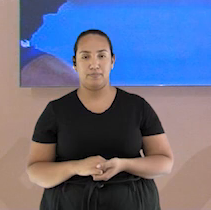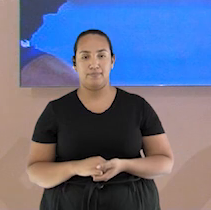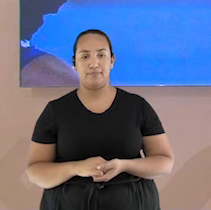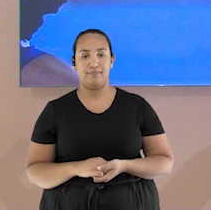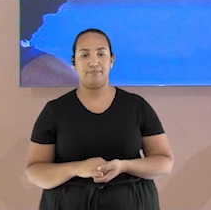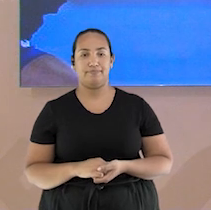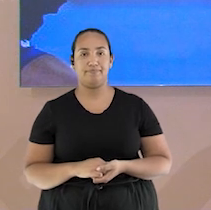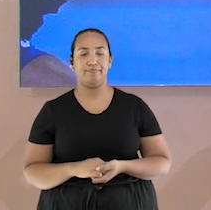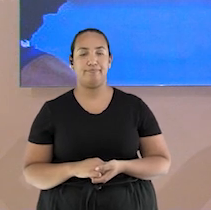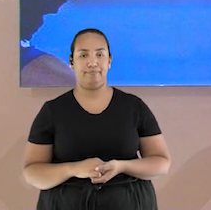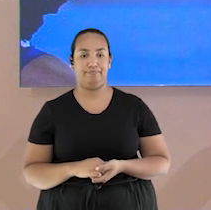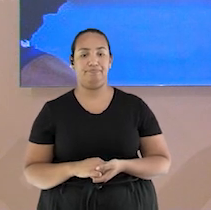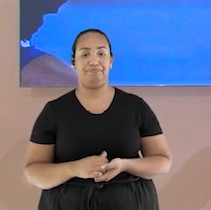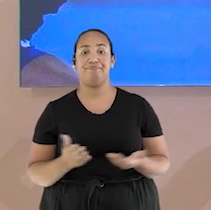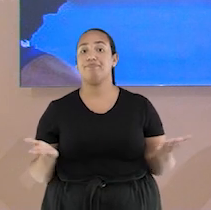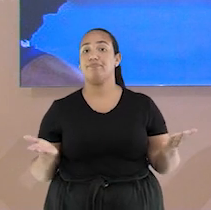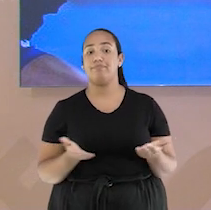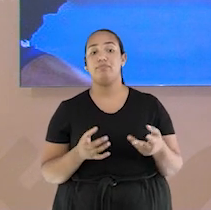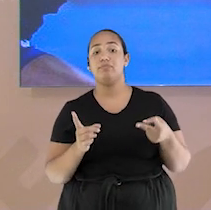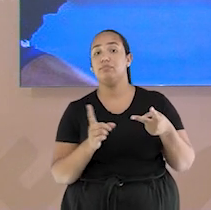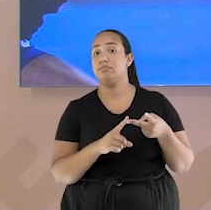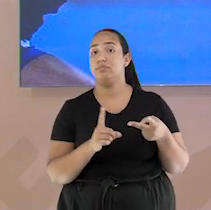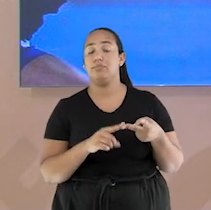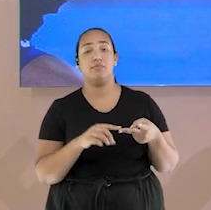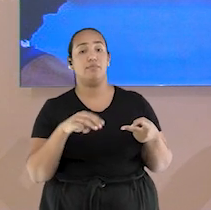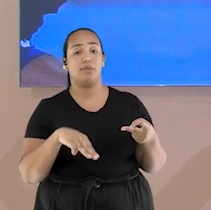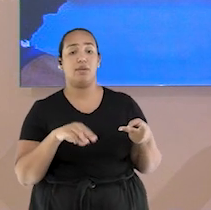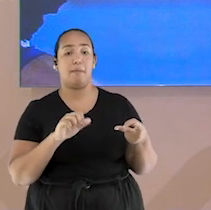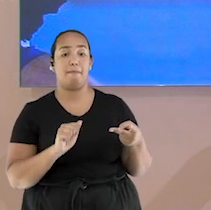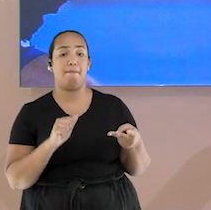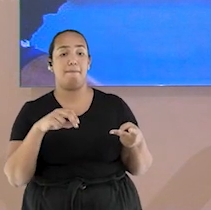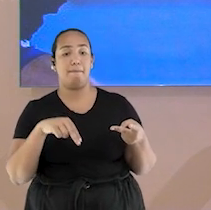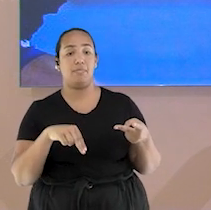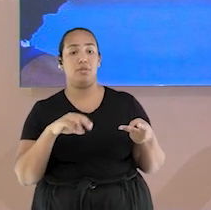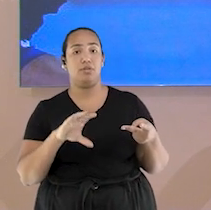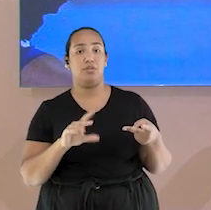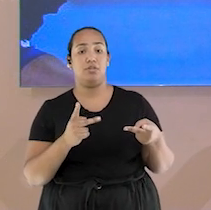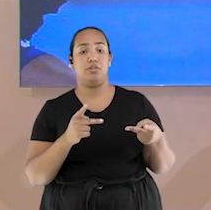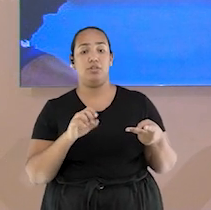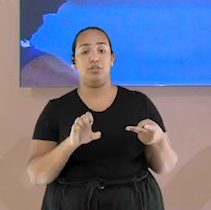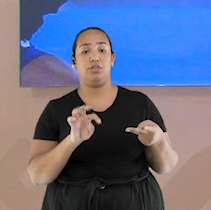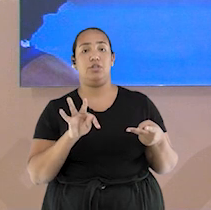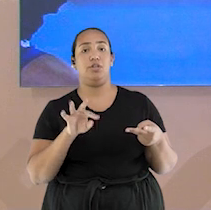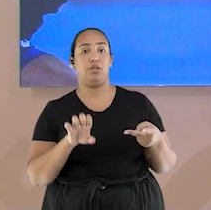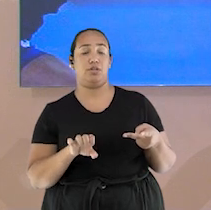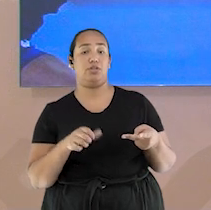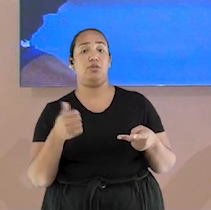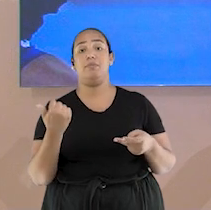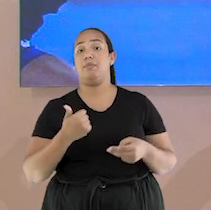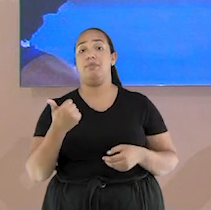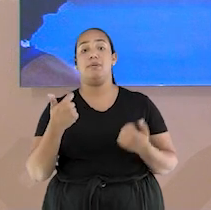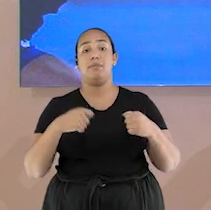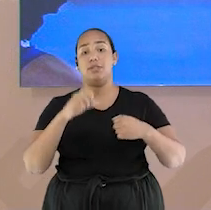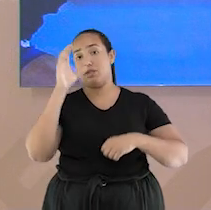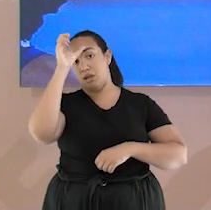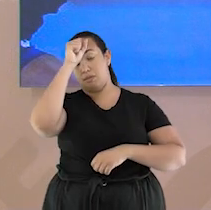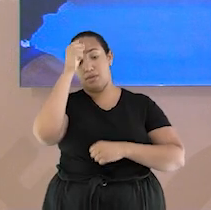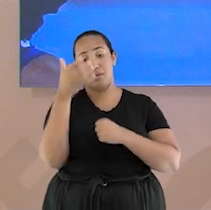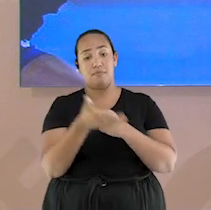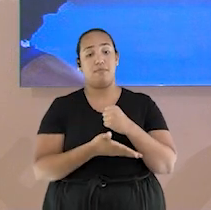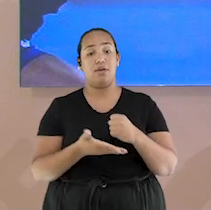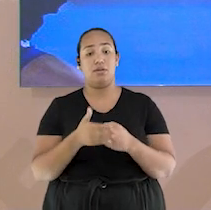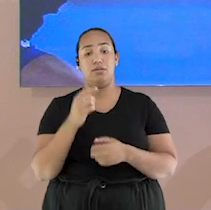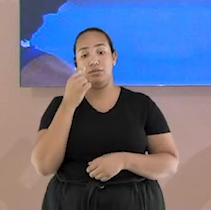Agora, iremos treinar a manchete. Primeiramente, precisamos aprender a base da manchete. As mãos ficam